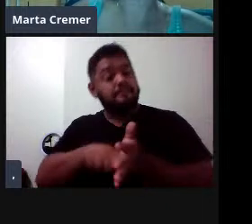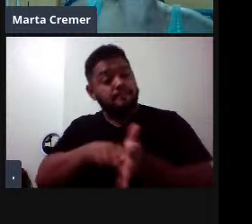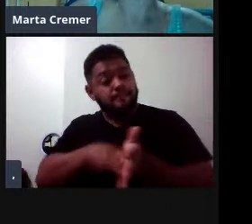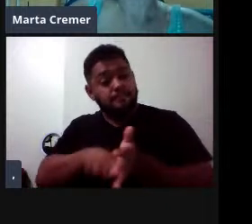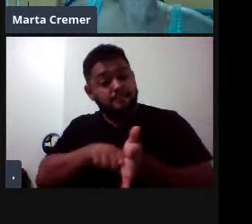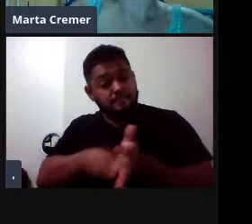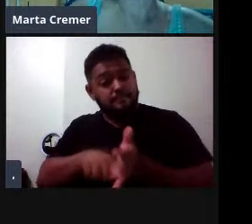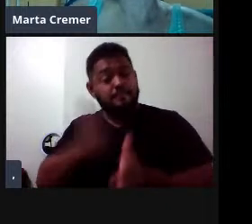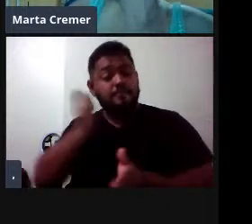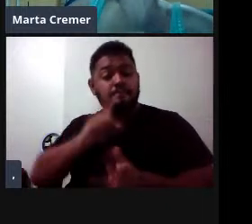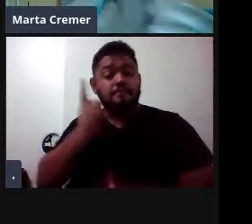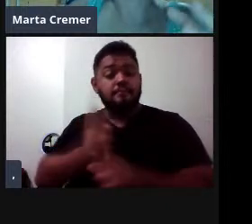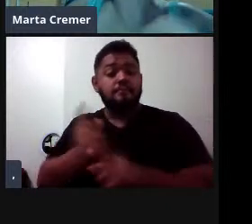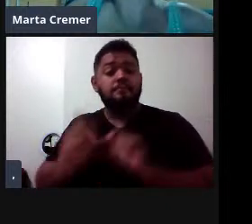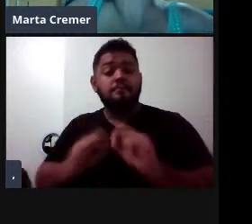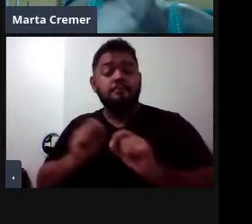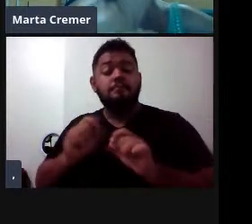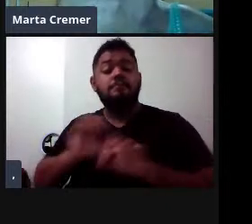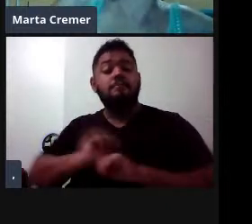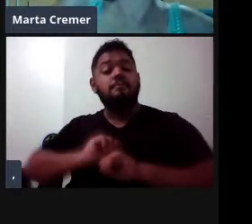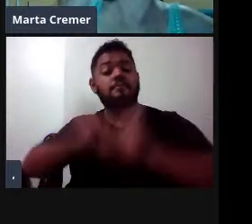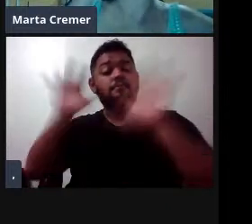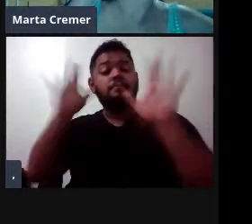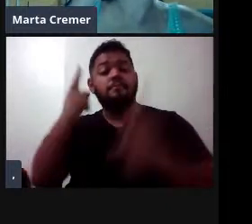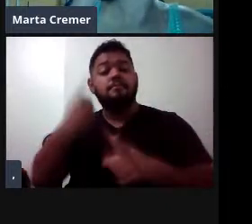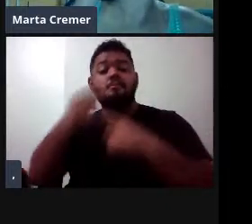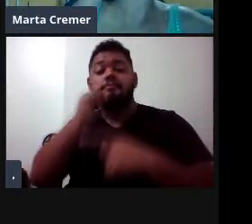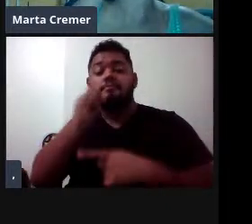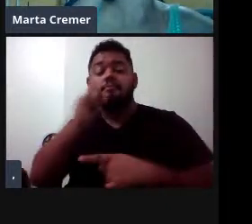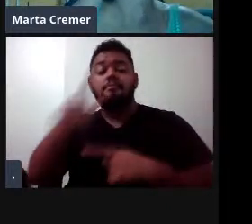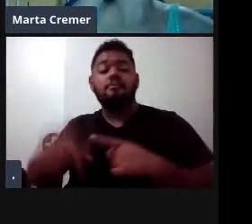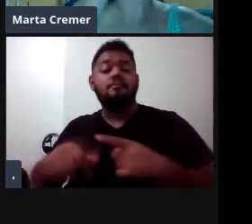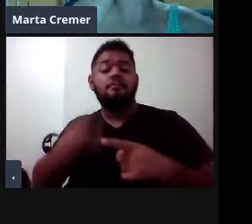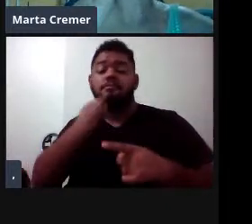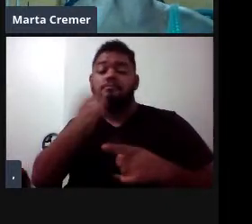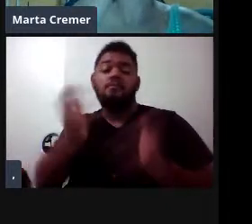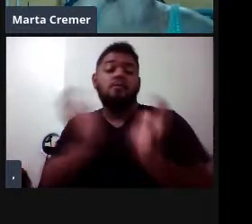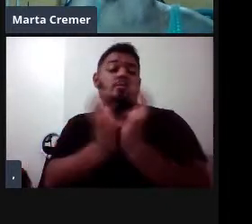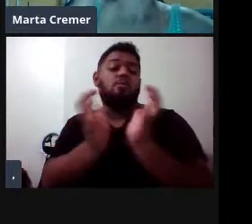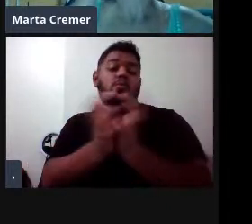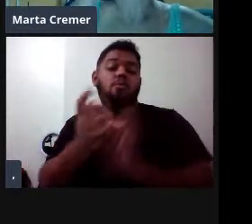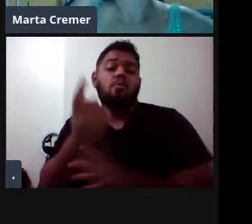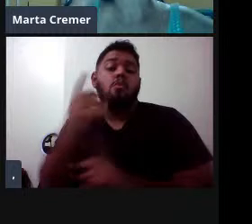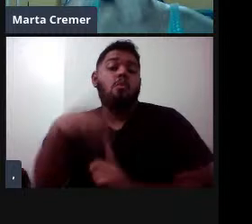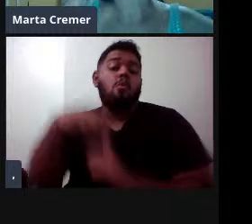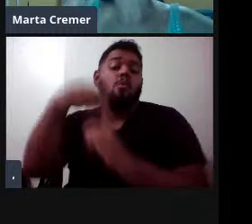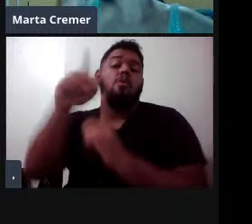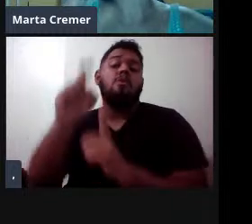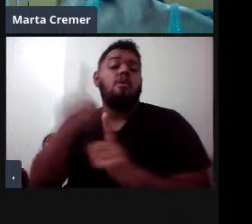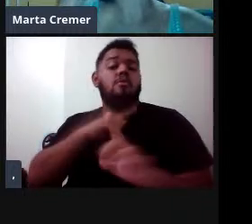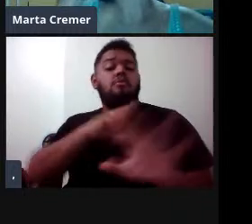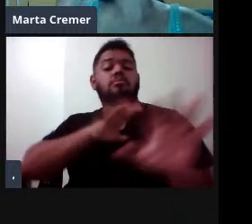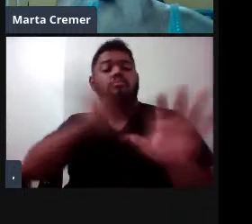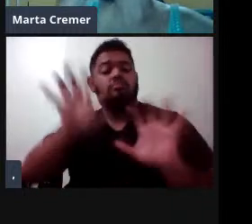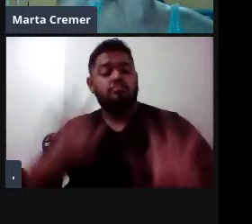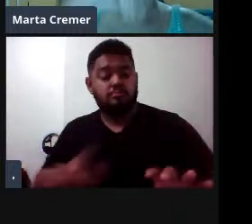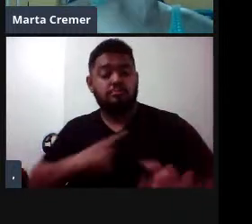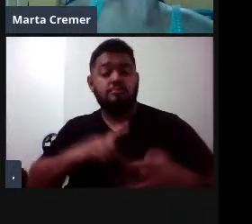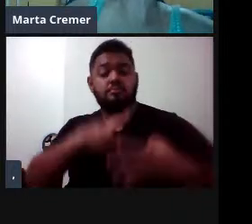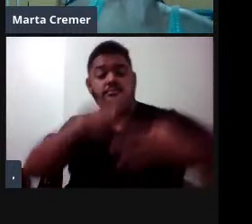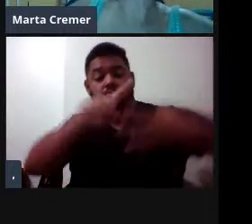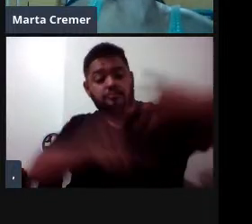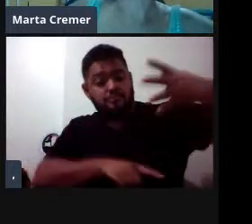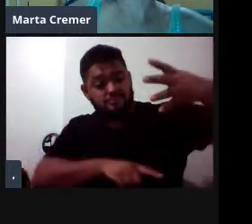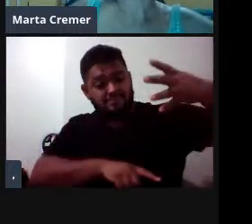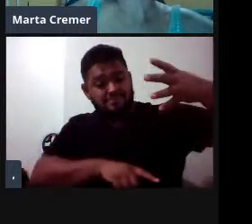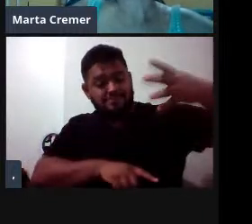genética, ficou muito claro que não é um grupo monofilético, e eles foram separados, então nós temos aí, pelo menos, essas quatro